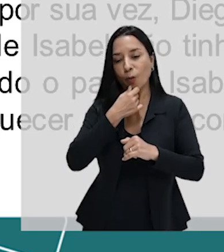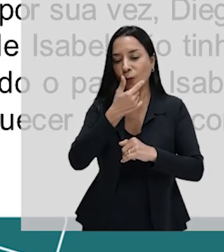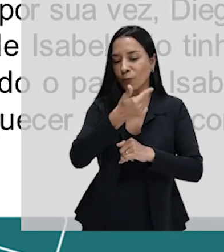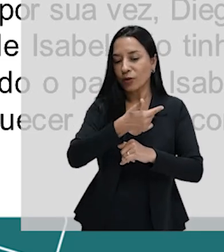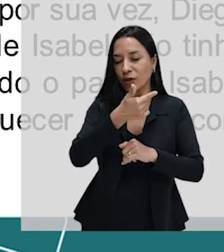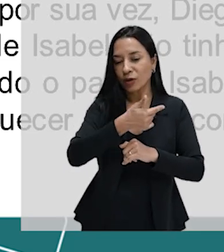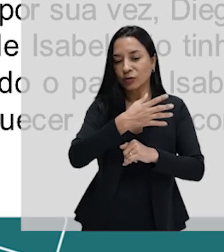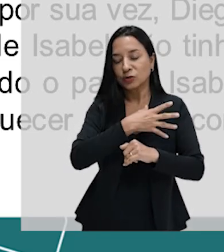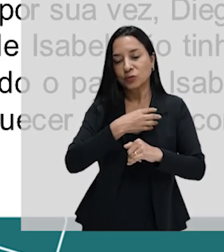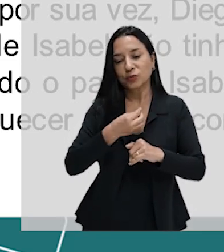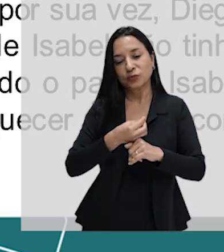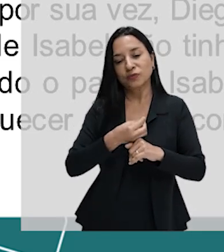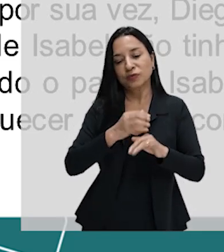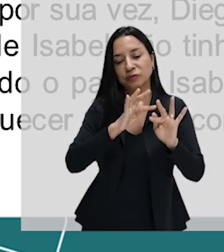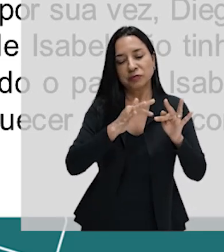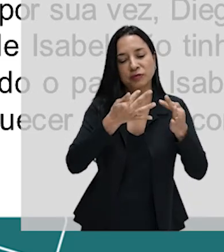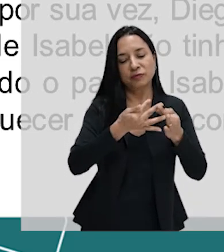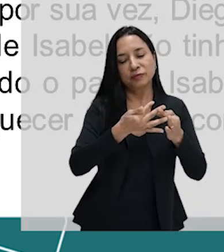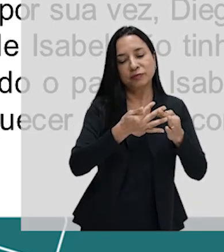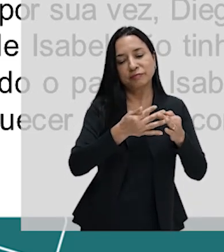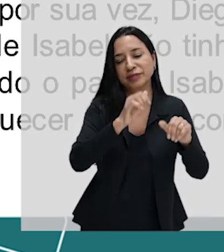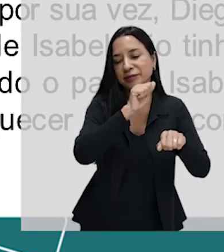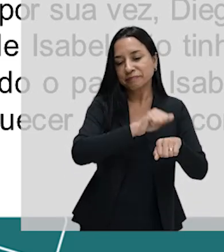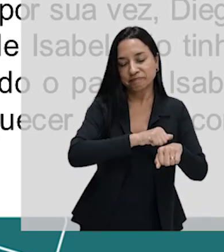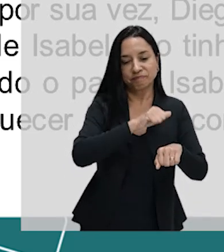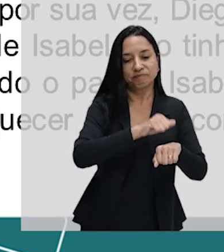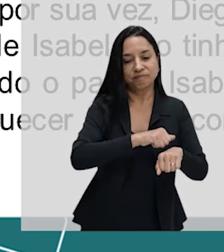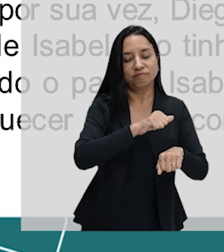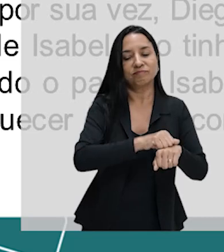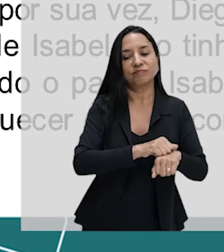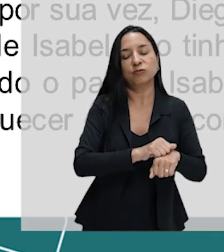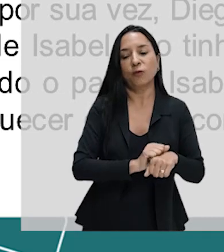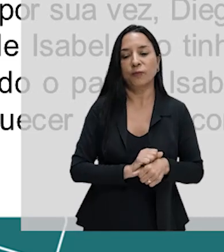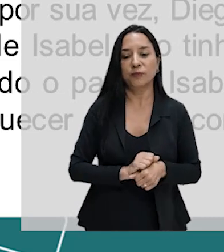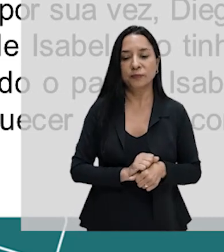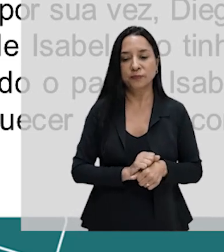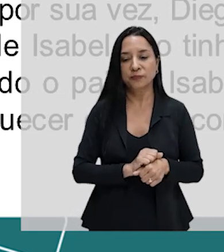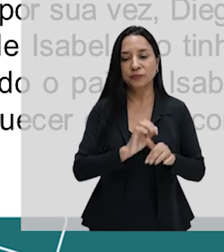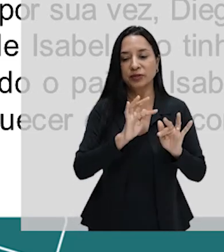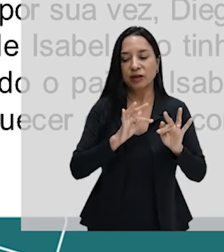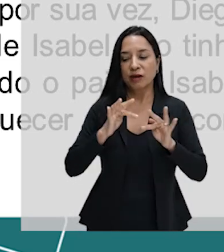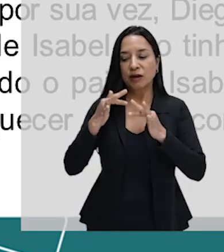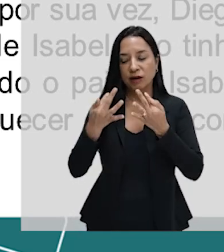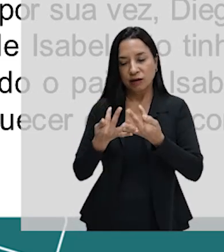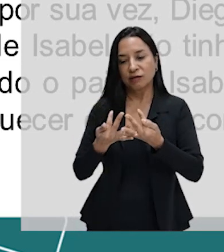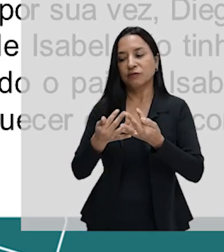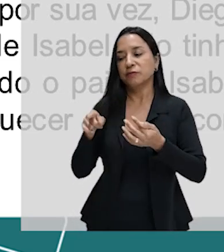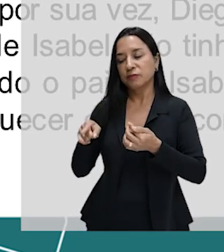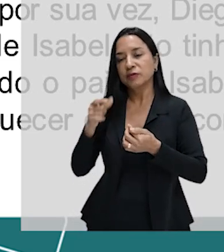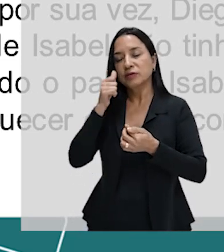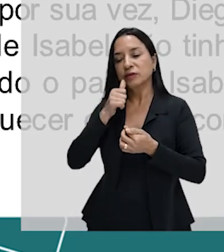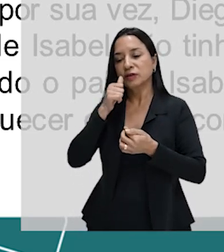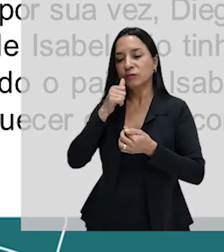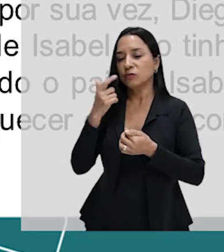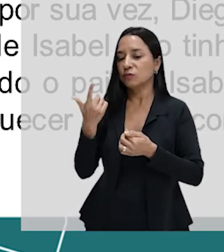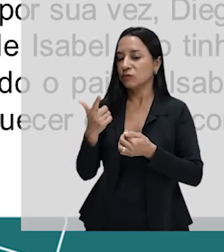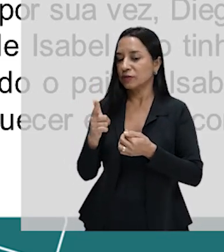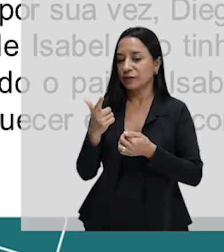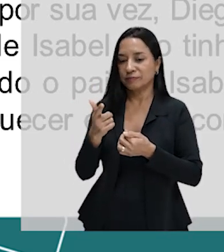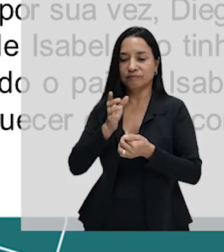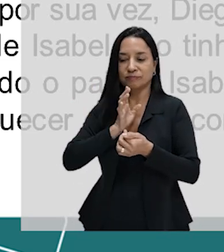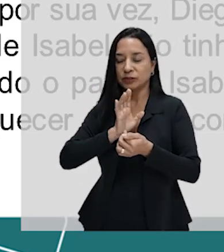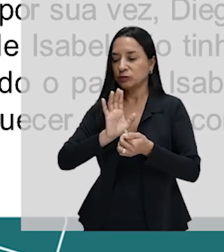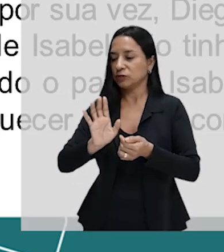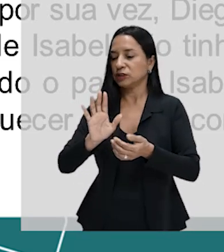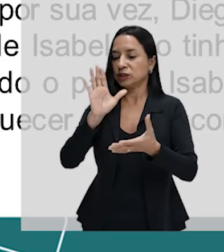de uma família modesta. Uma história bem comum, né, gente? A família de Isabel não tinha intenções de autorizar o